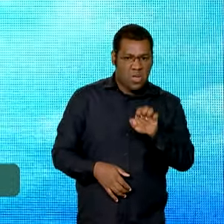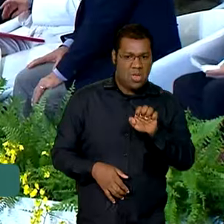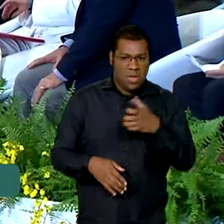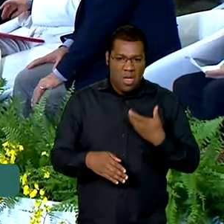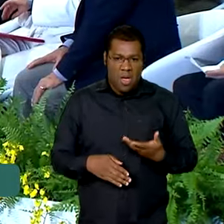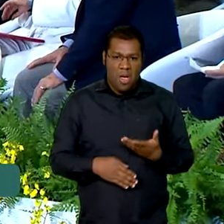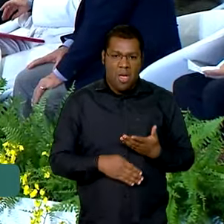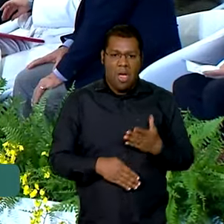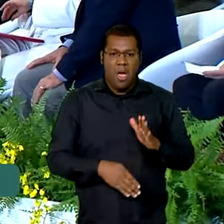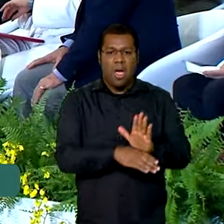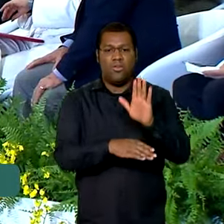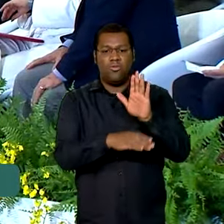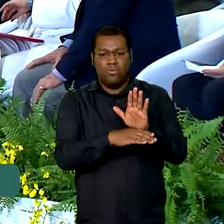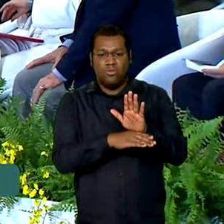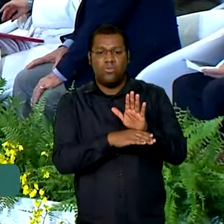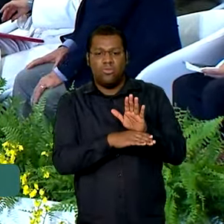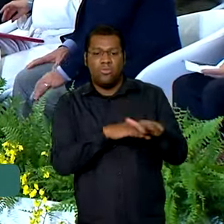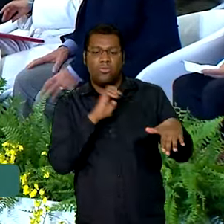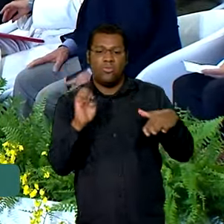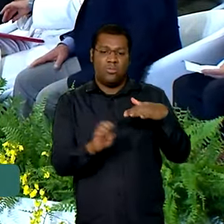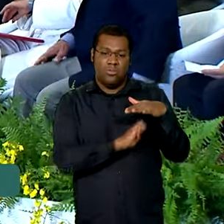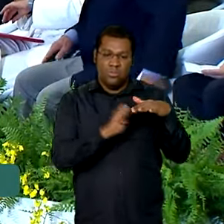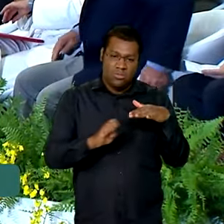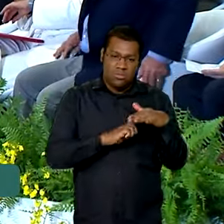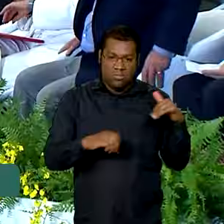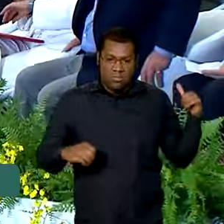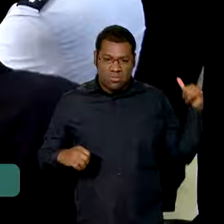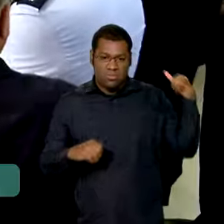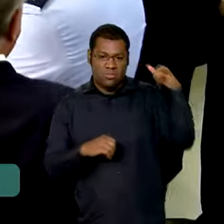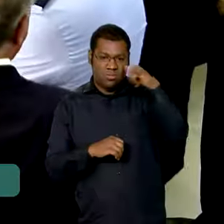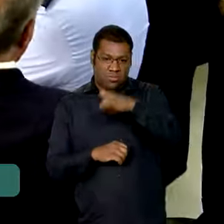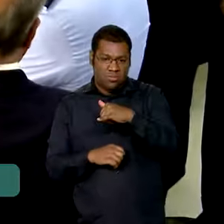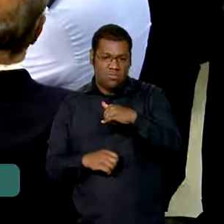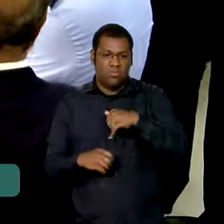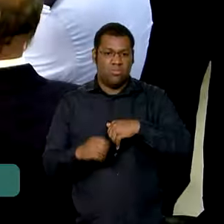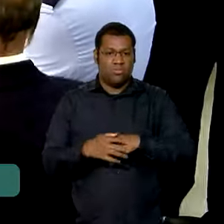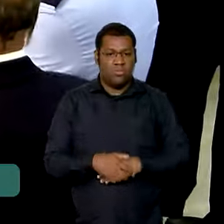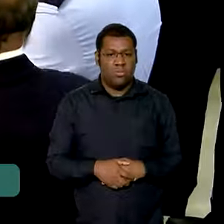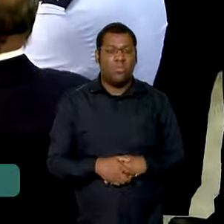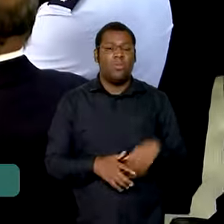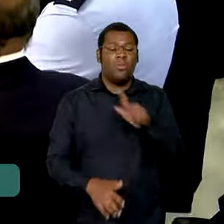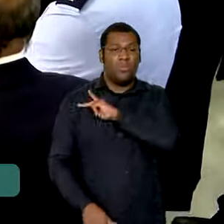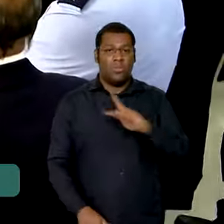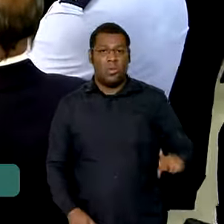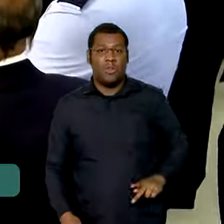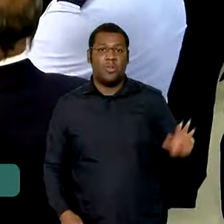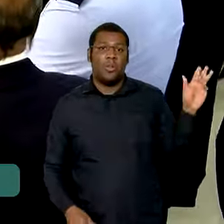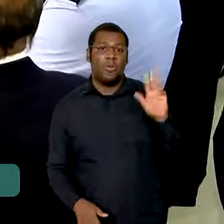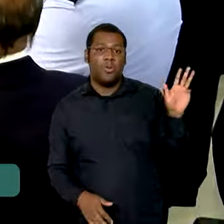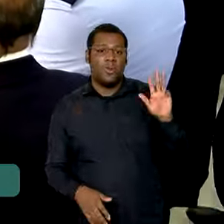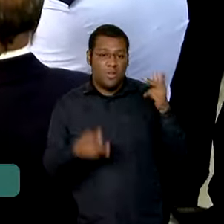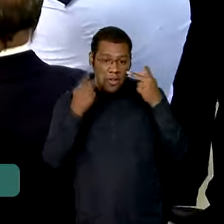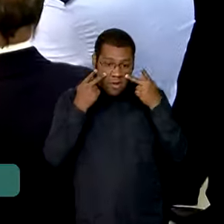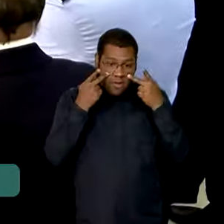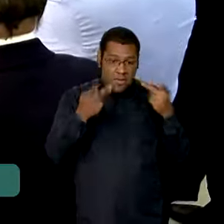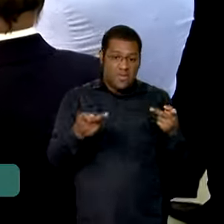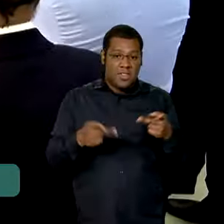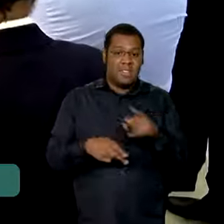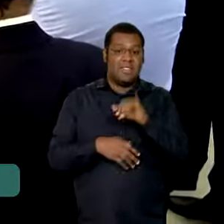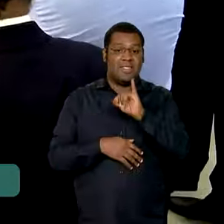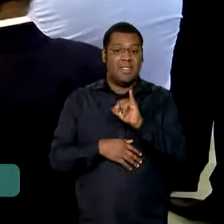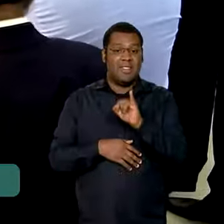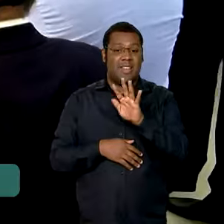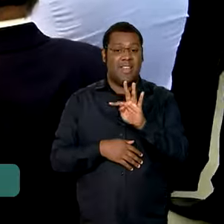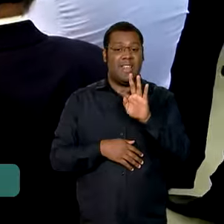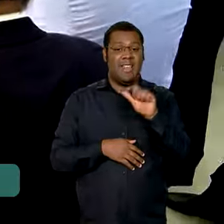companhia que produz uma coisa que impressiona o mundo. O presidente Lula visitou as instalações do Instituto